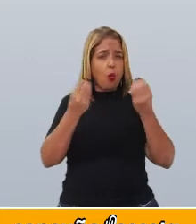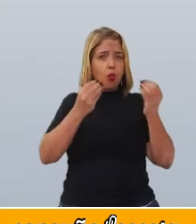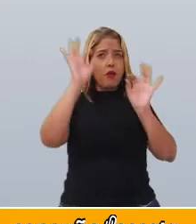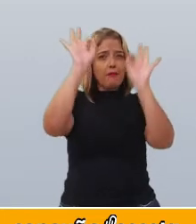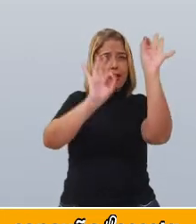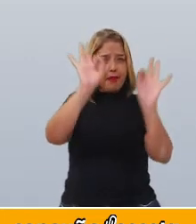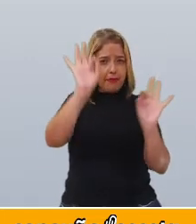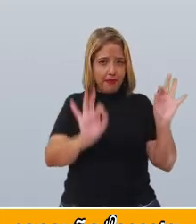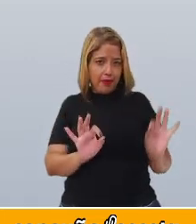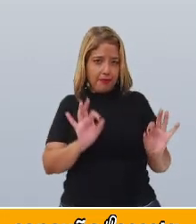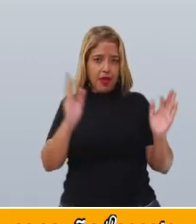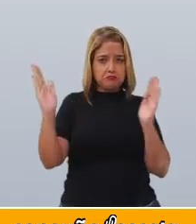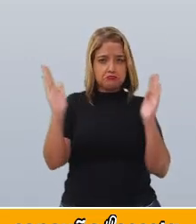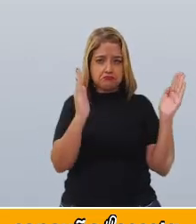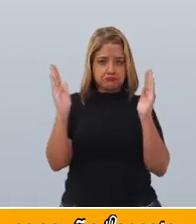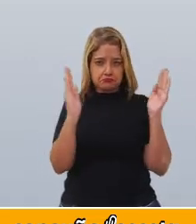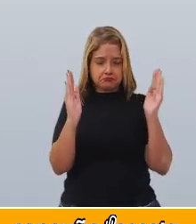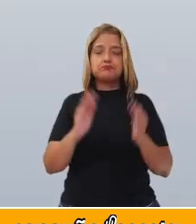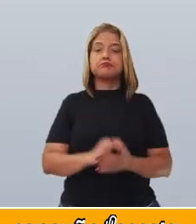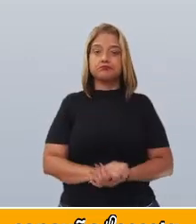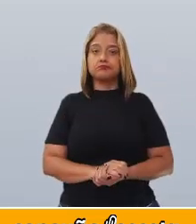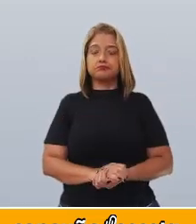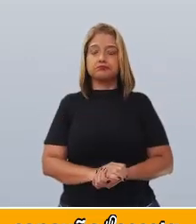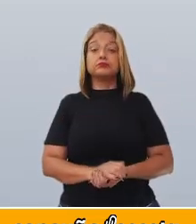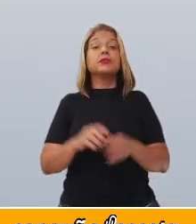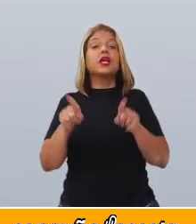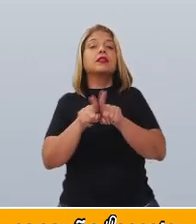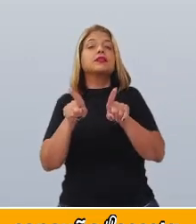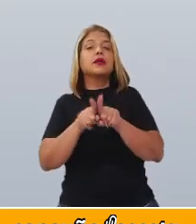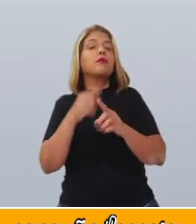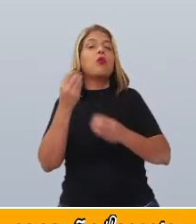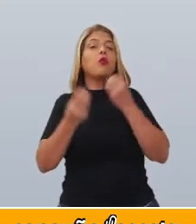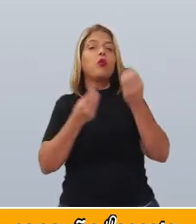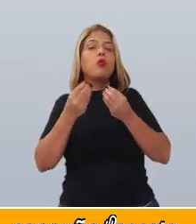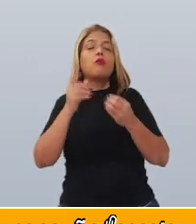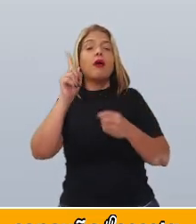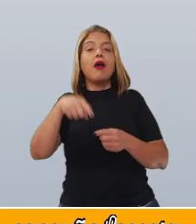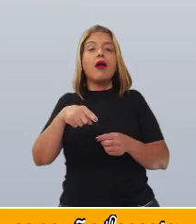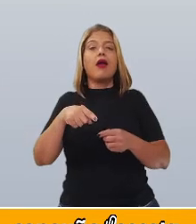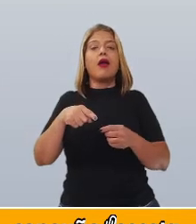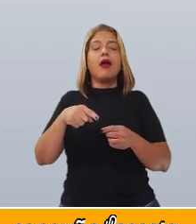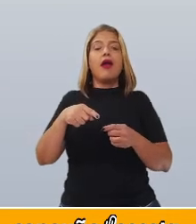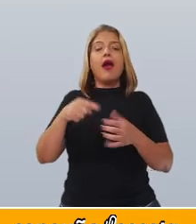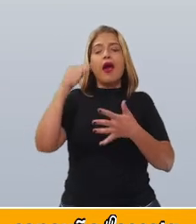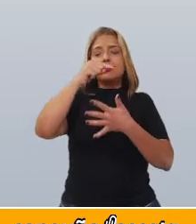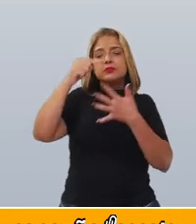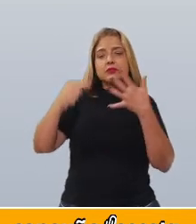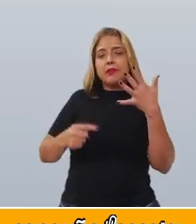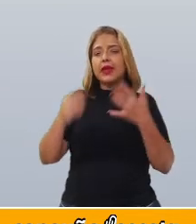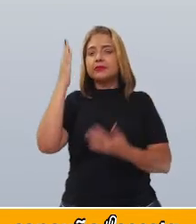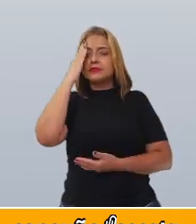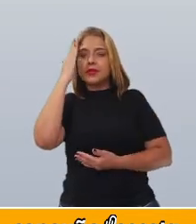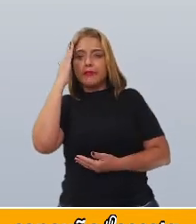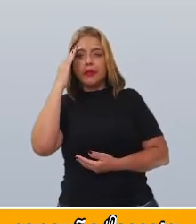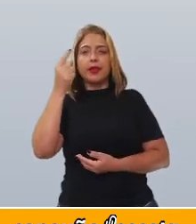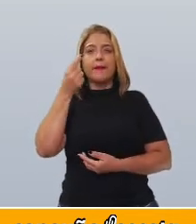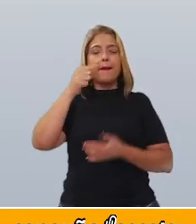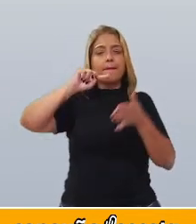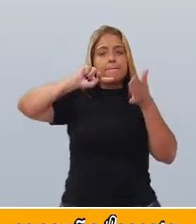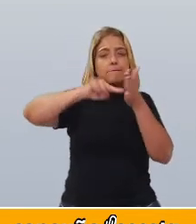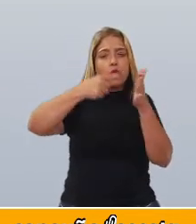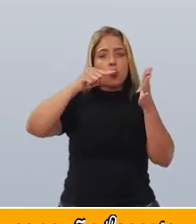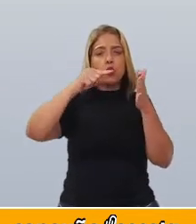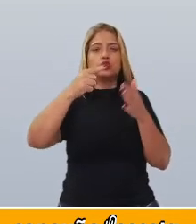linguísticos? Você observou aí o cuidado com a pontuação, a acentuação, a